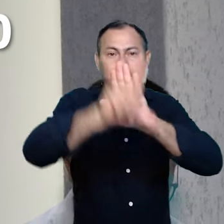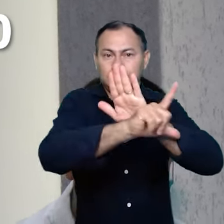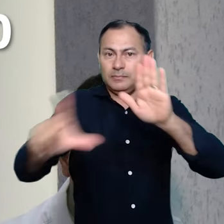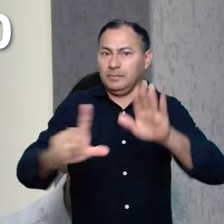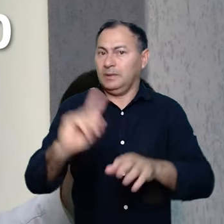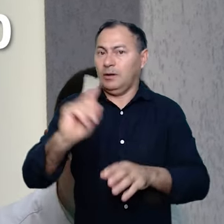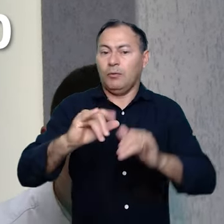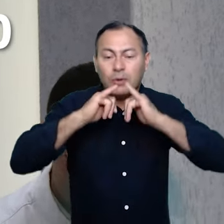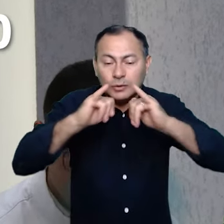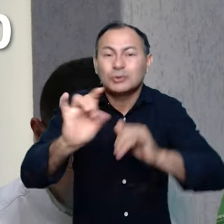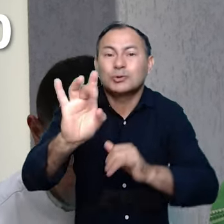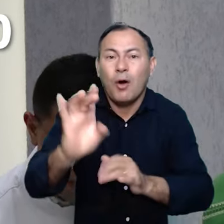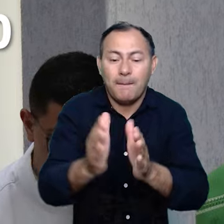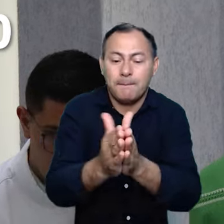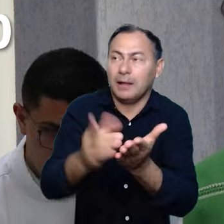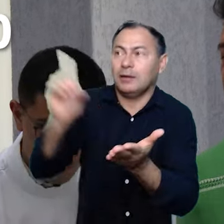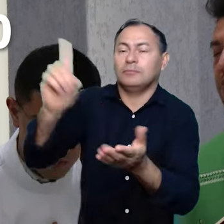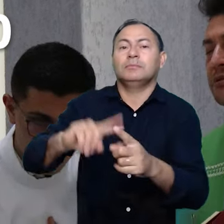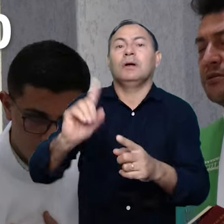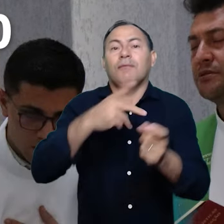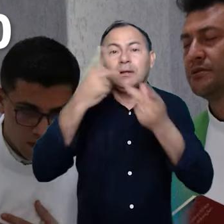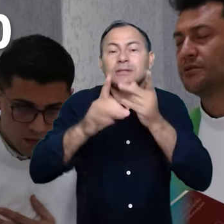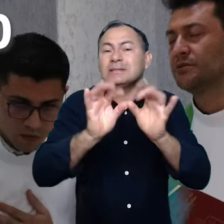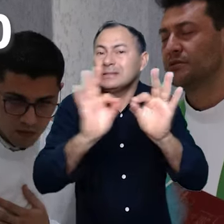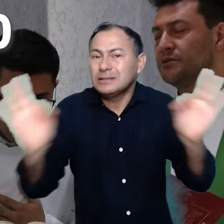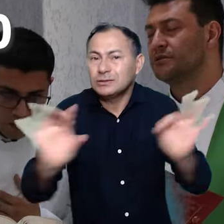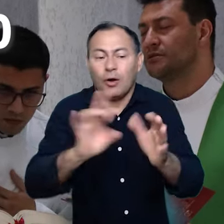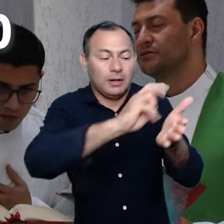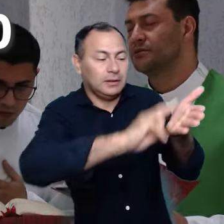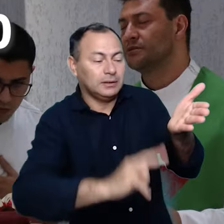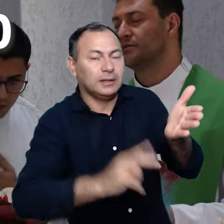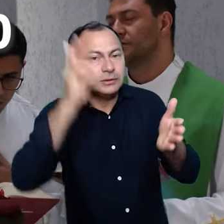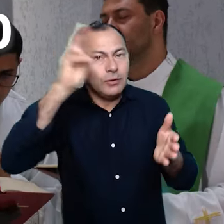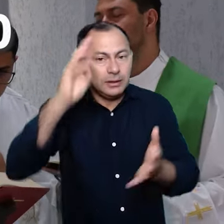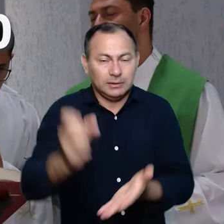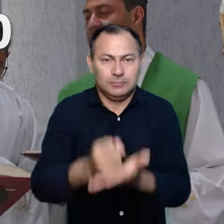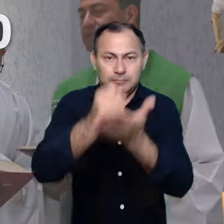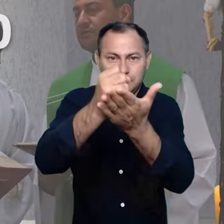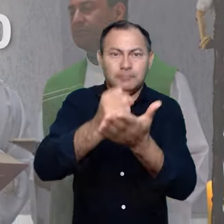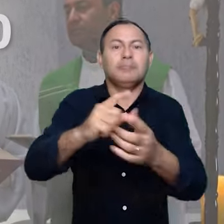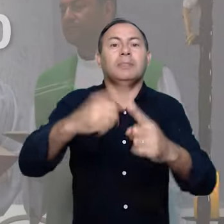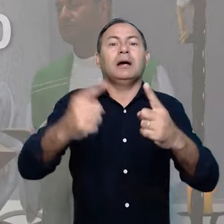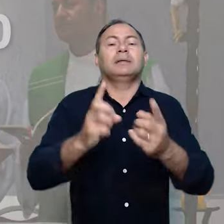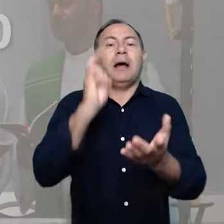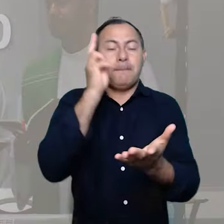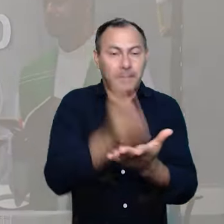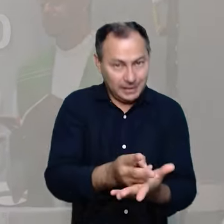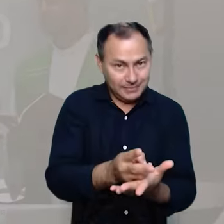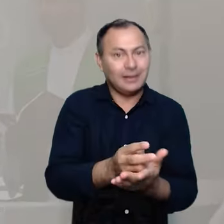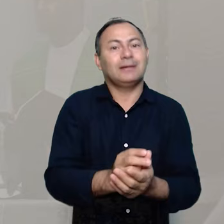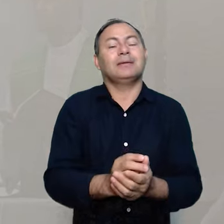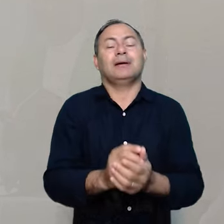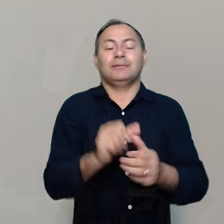não proclamamos apenas uma palavra, não fazemos simplesmente uma leitura da história da salvação, mas a mesma